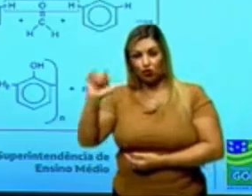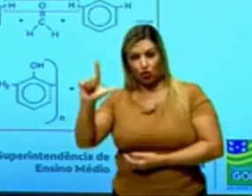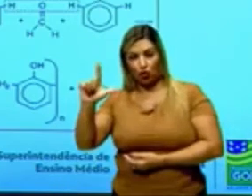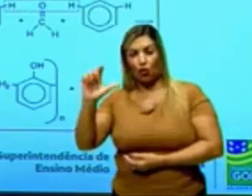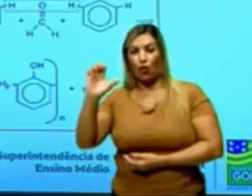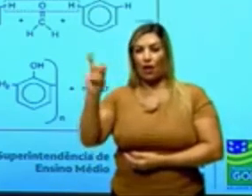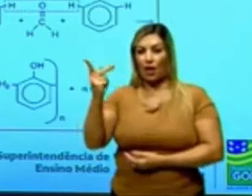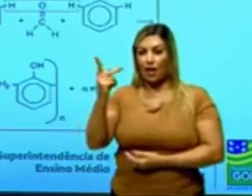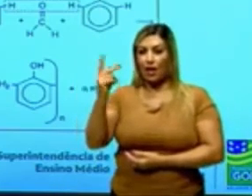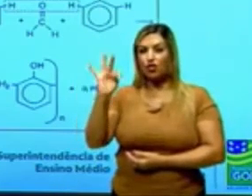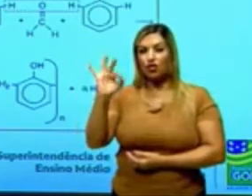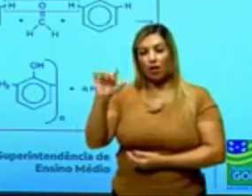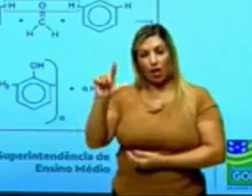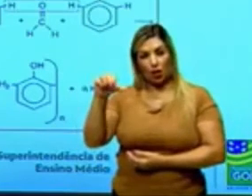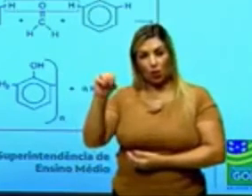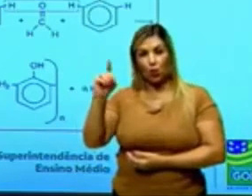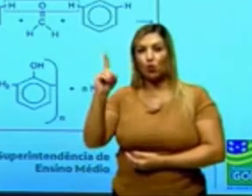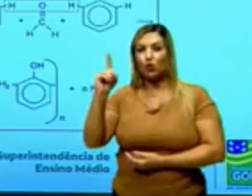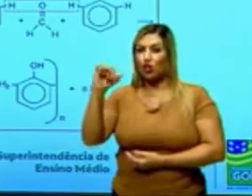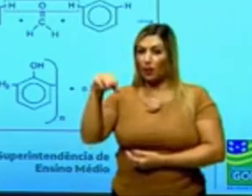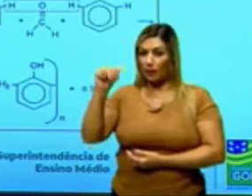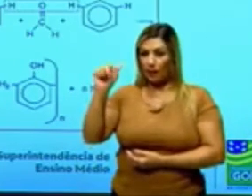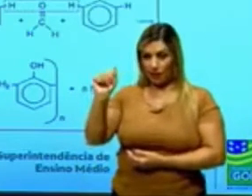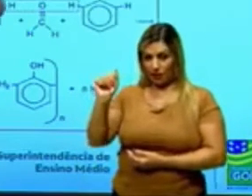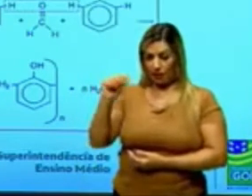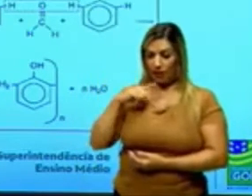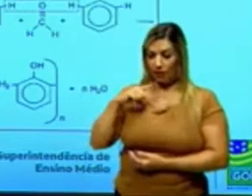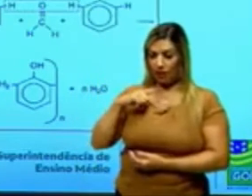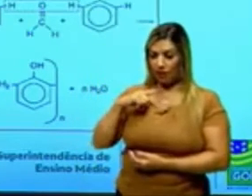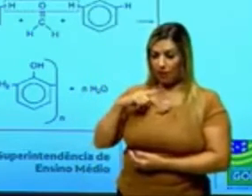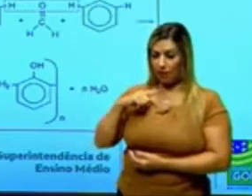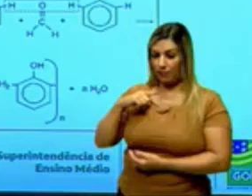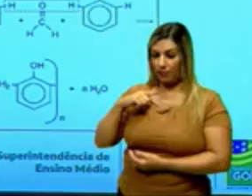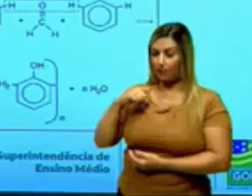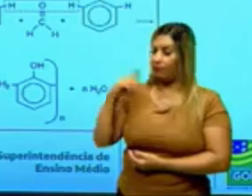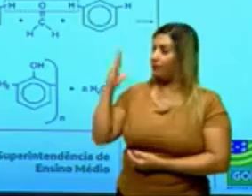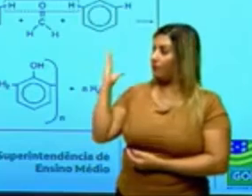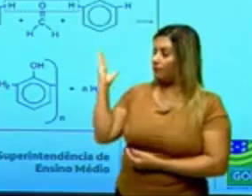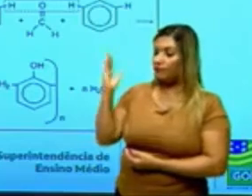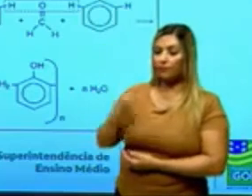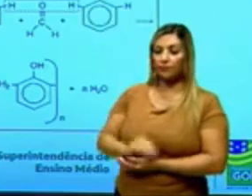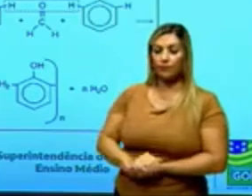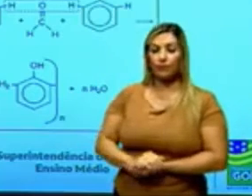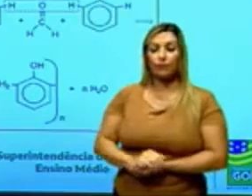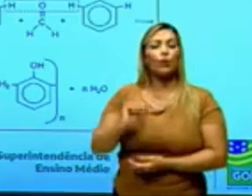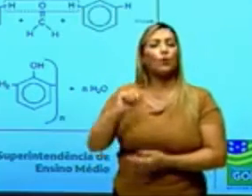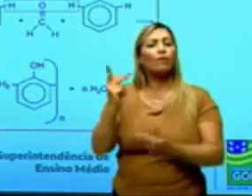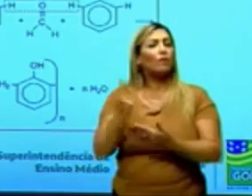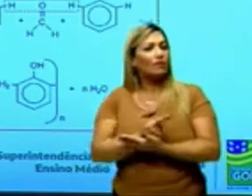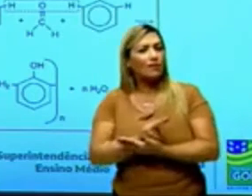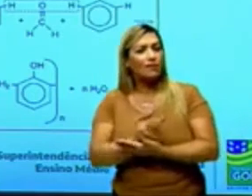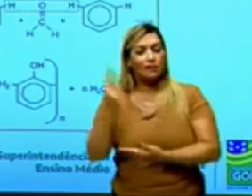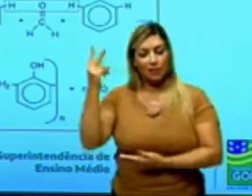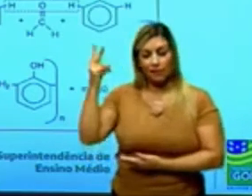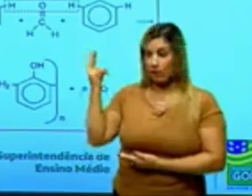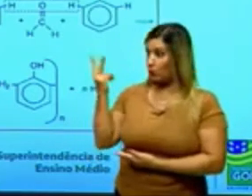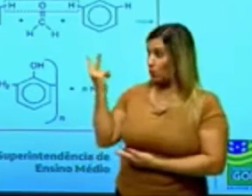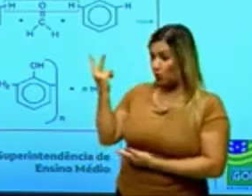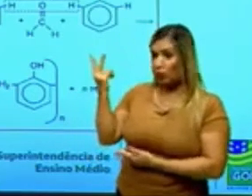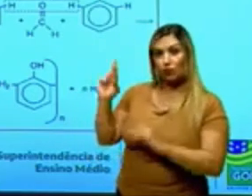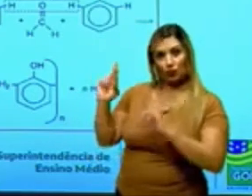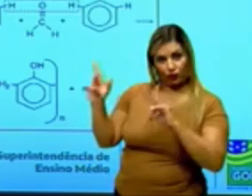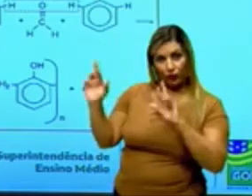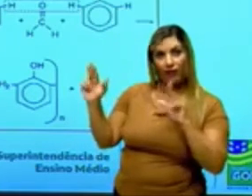amina, né, então hexametiletileno de amina. O que que acontece? Esses dois, então, olha só, são diferentes,